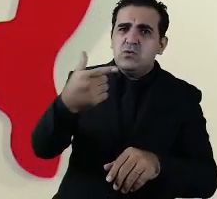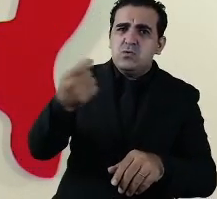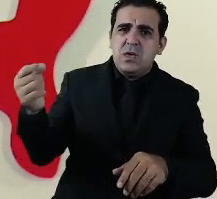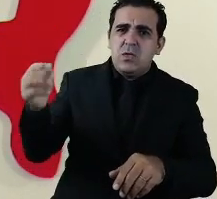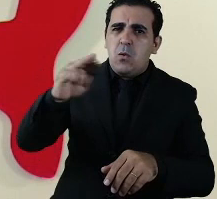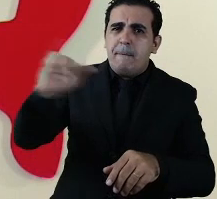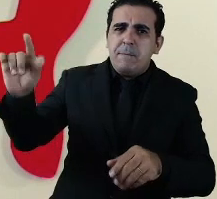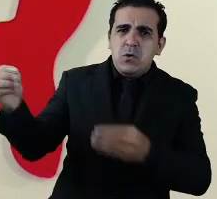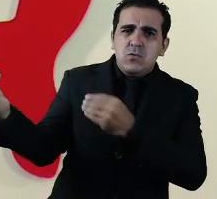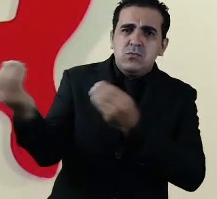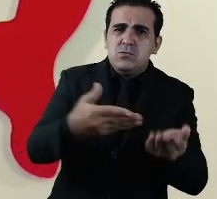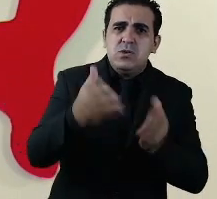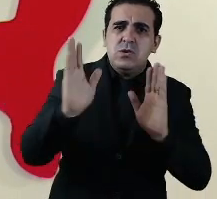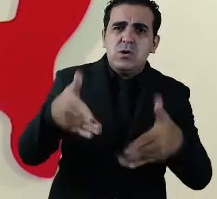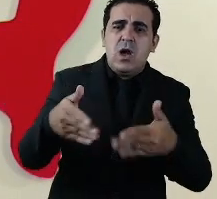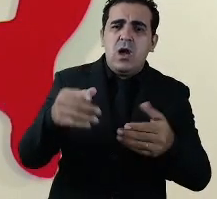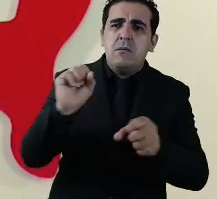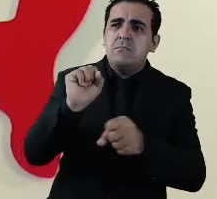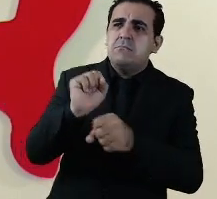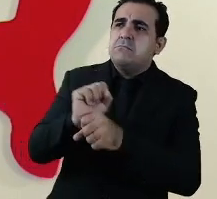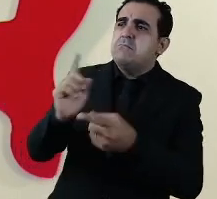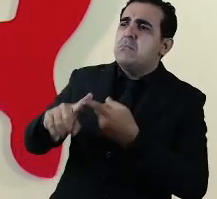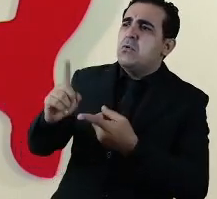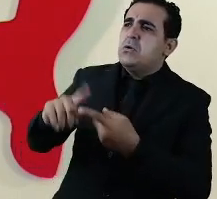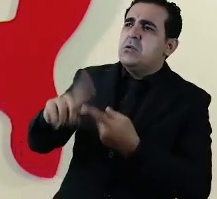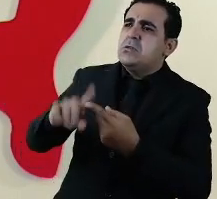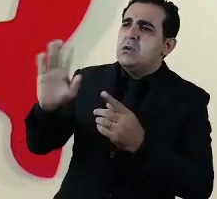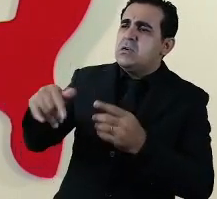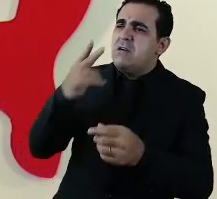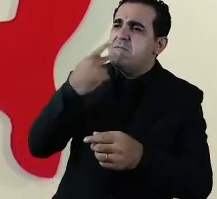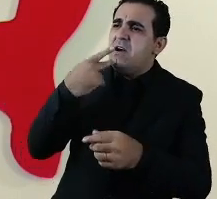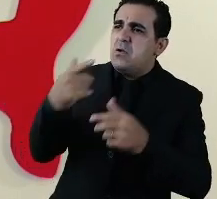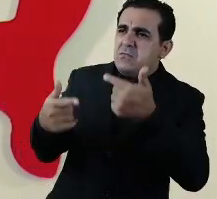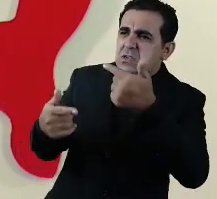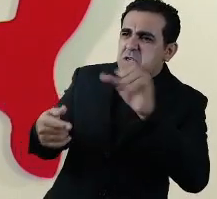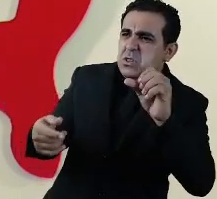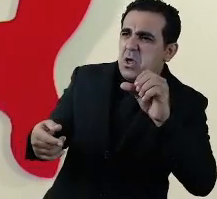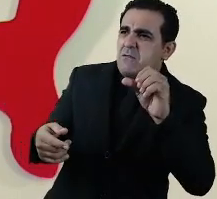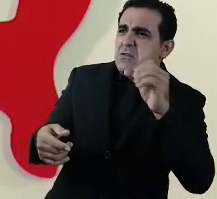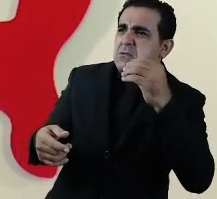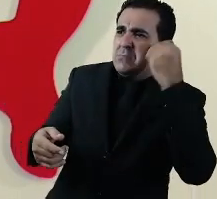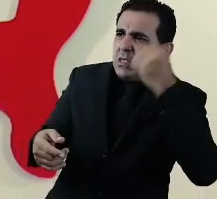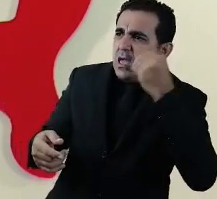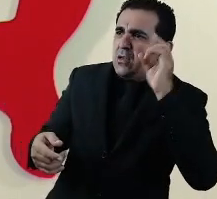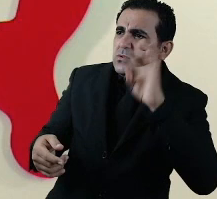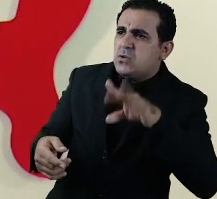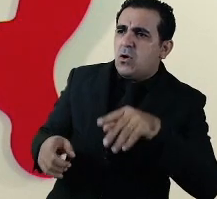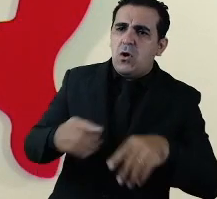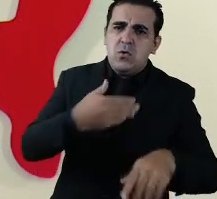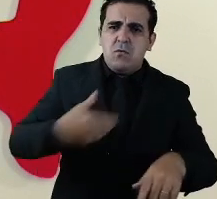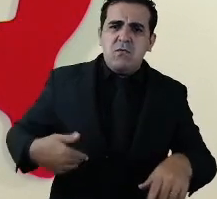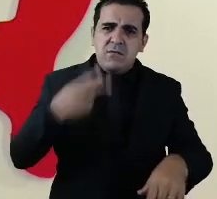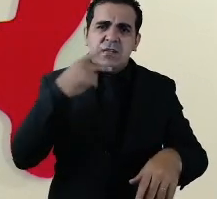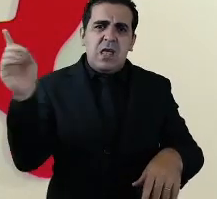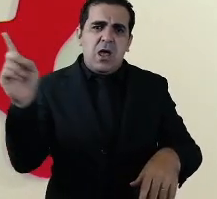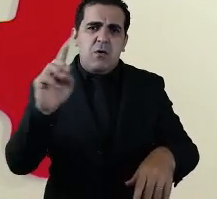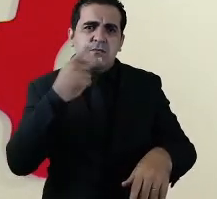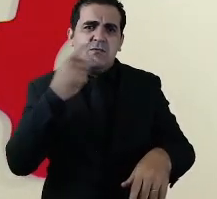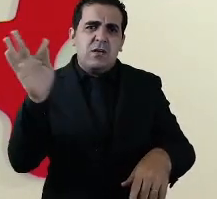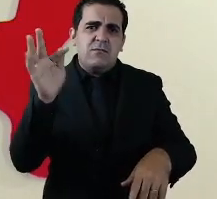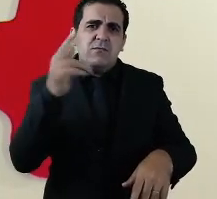por que há tanta disparidade entre o número de testes disponíveis segundo o ministério da saúde e os realizados no estado